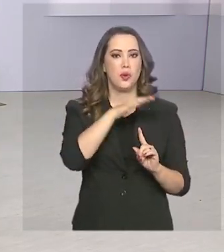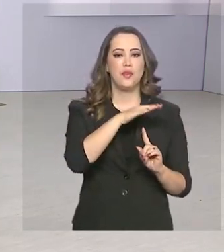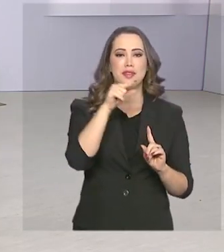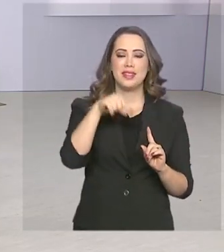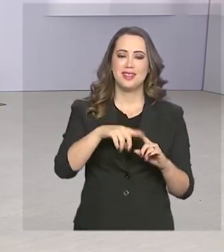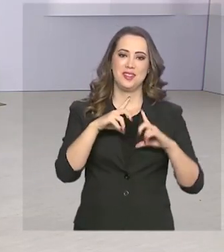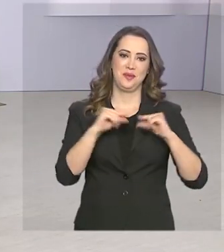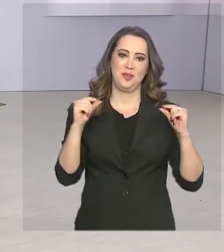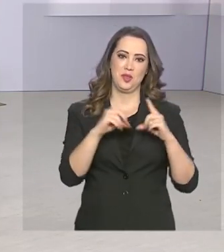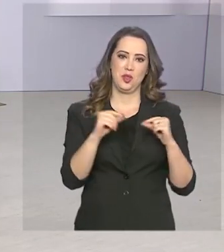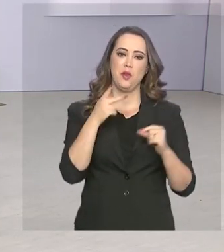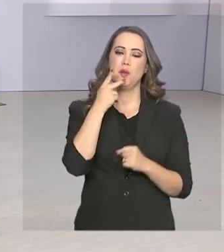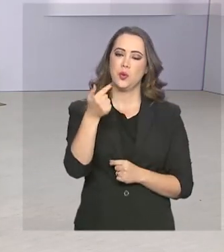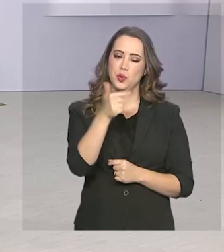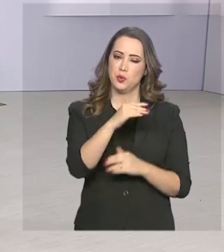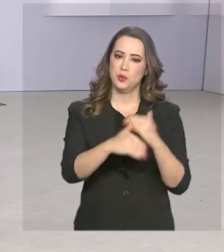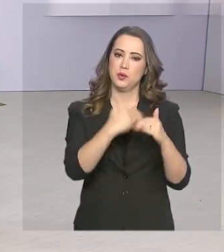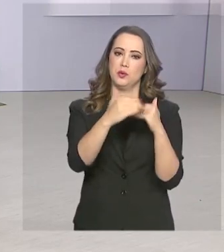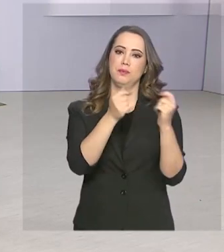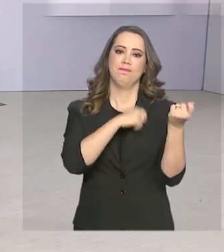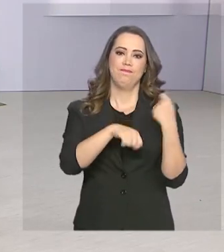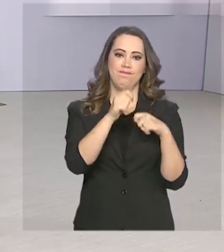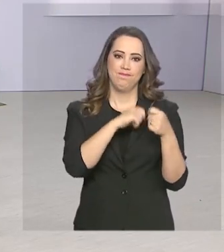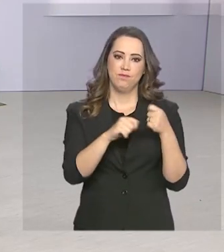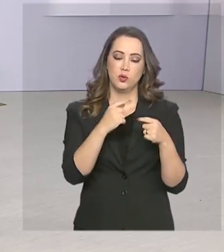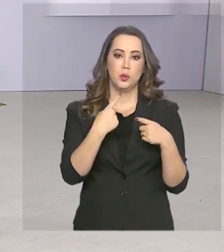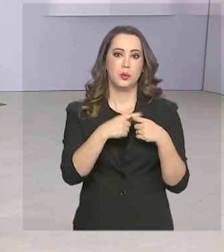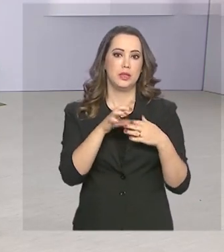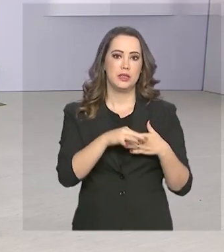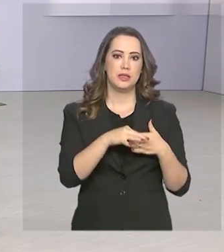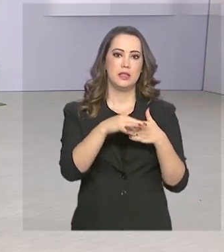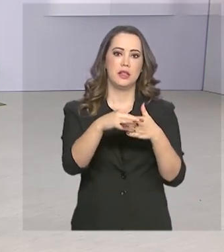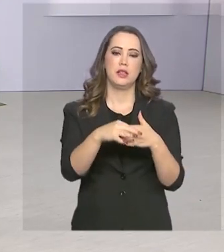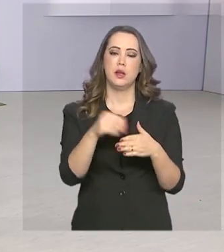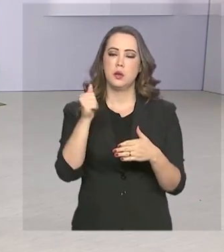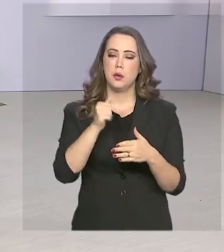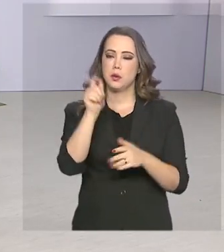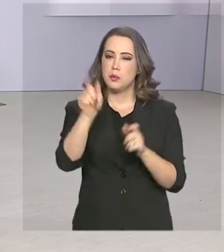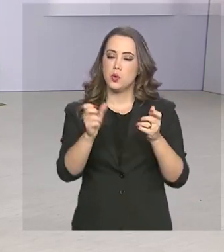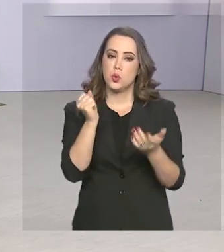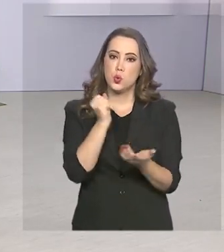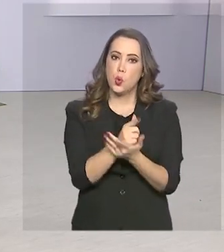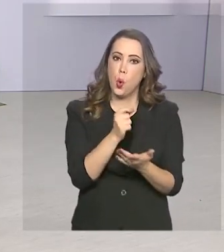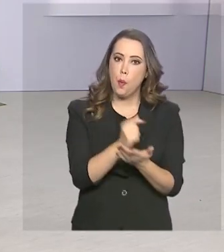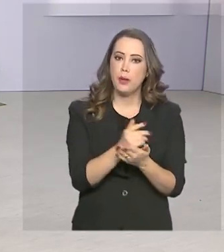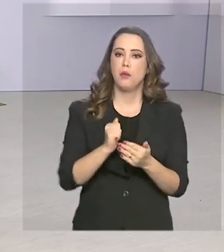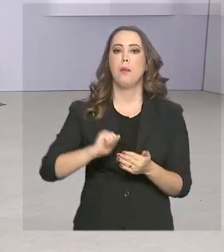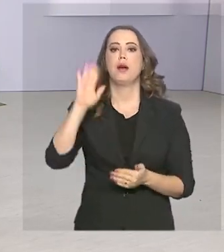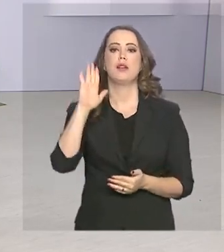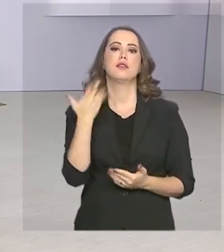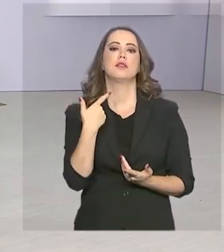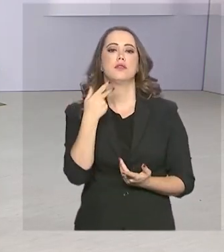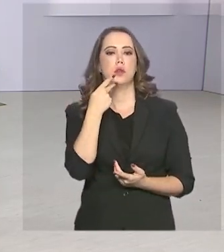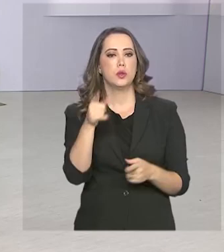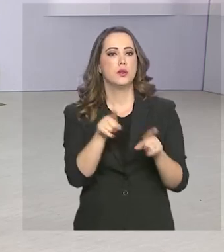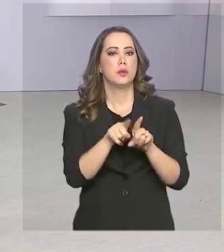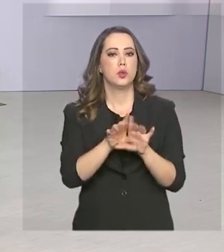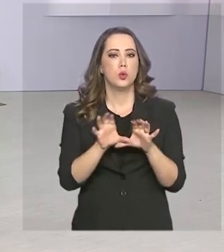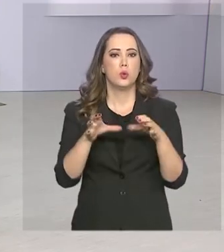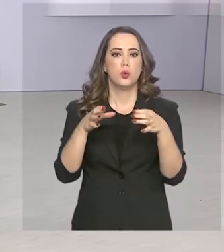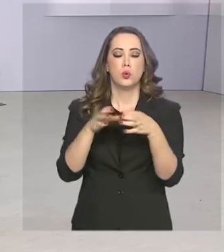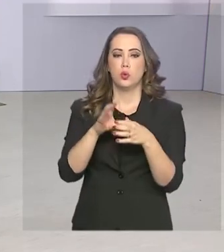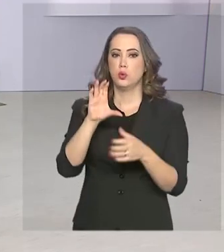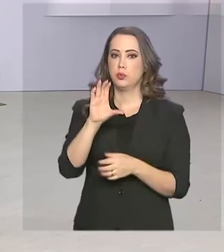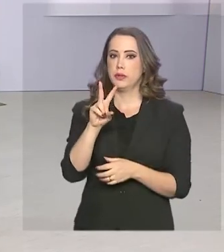Brasília e voltou a comentar o crescimento da economia puxado pelo aumento do consumo. Ele também destacou a decisão da Comissão de